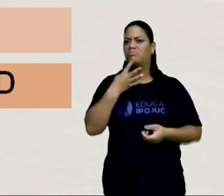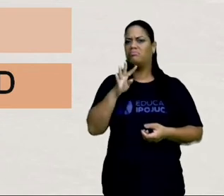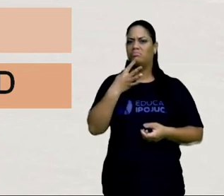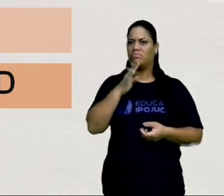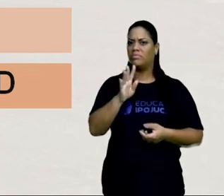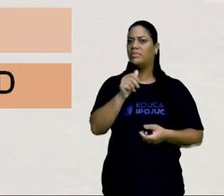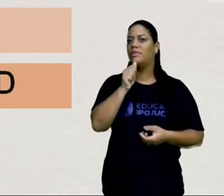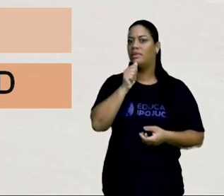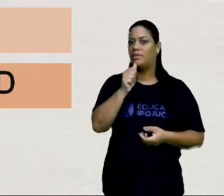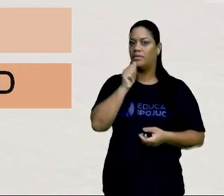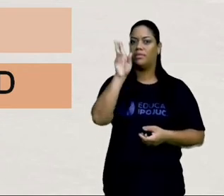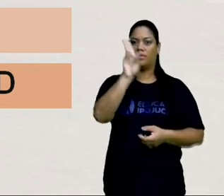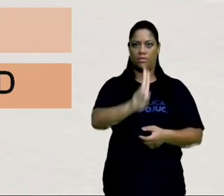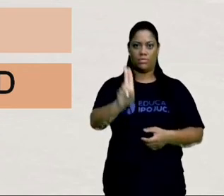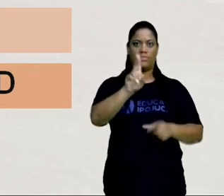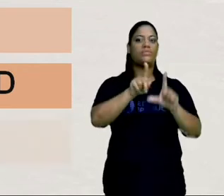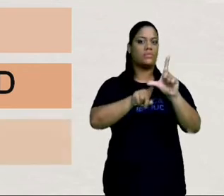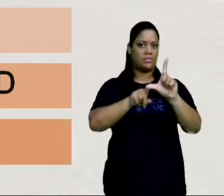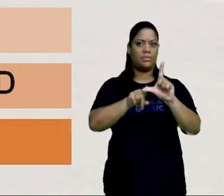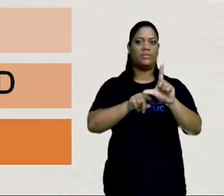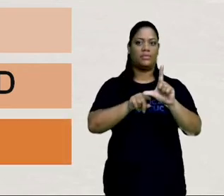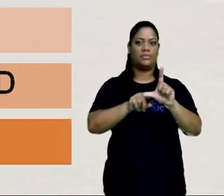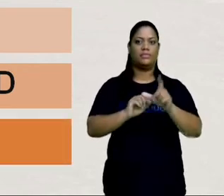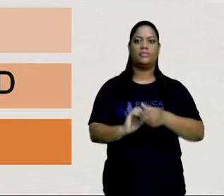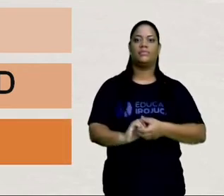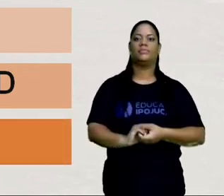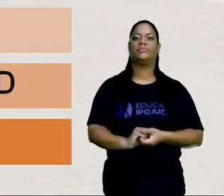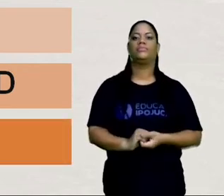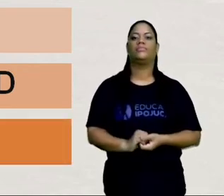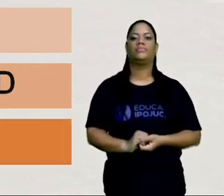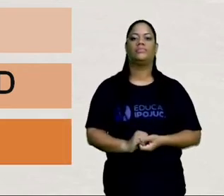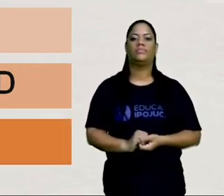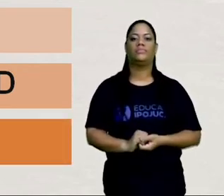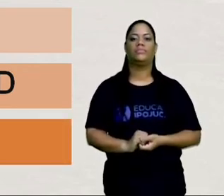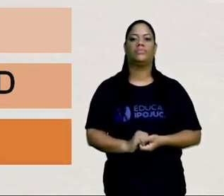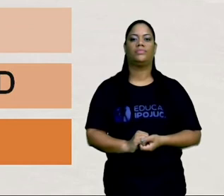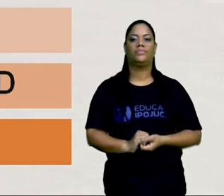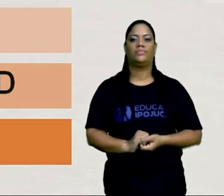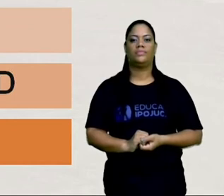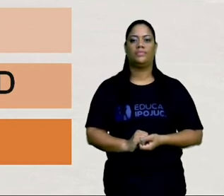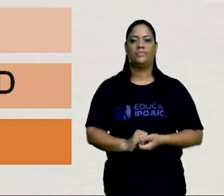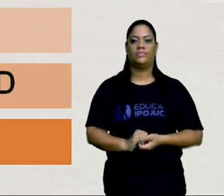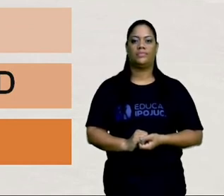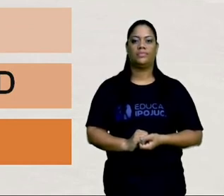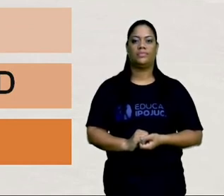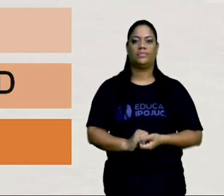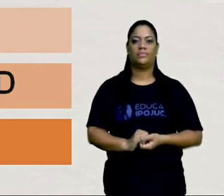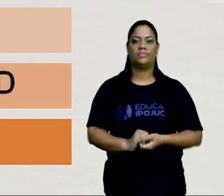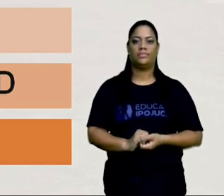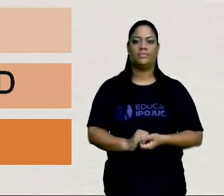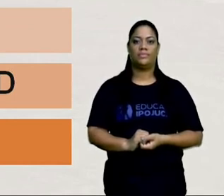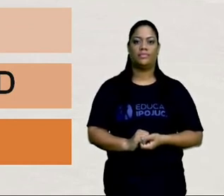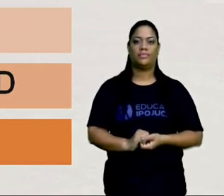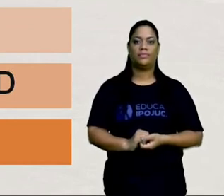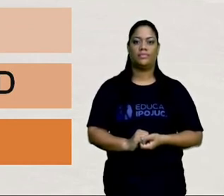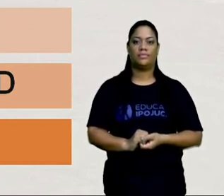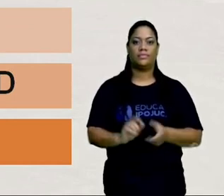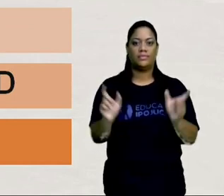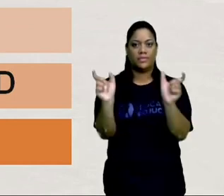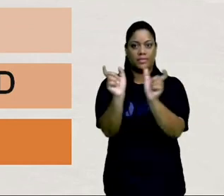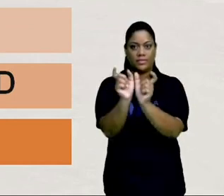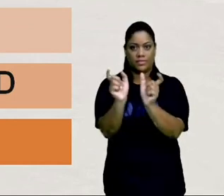que a gente quer descobrir ali, que é generalizar. Então, a gente diz que a fórmula de